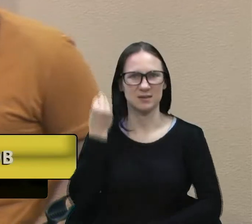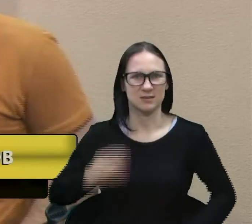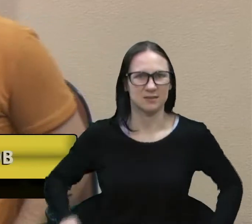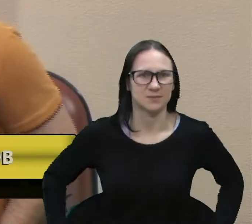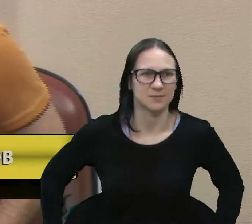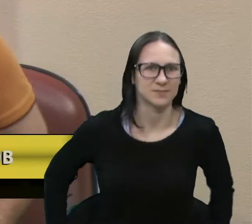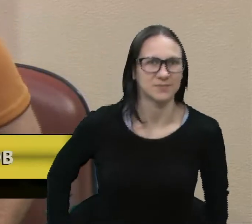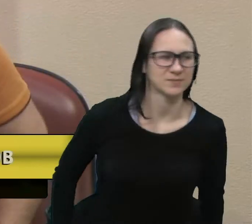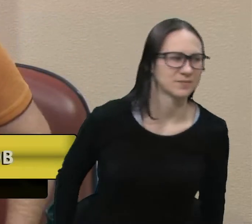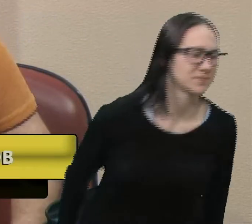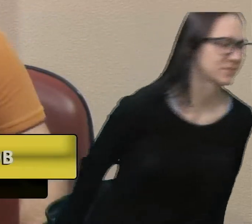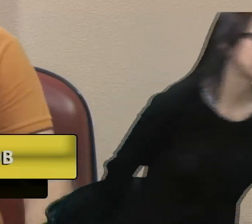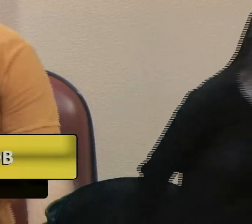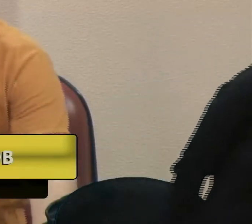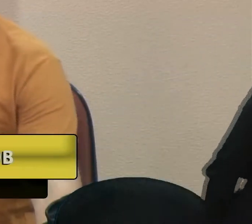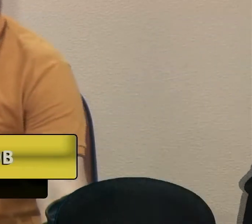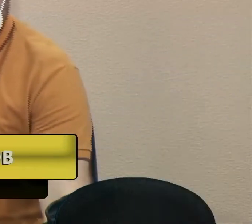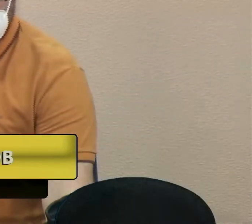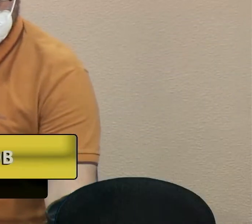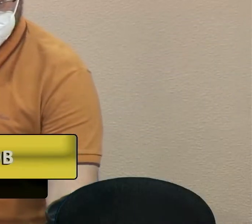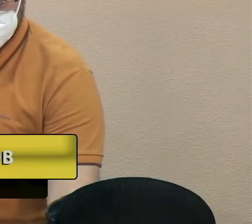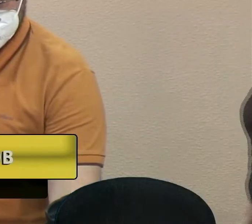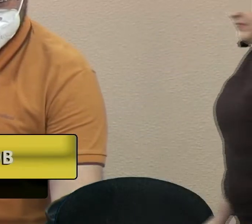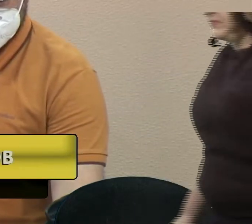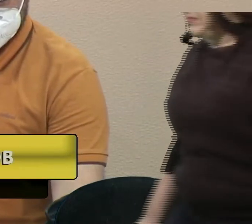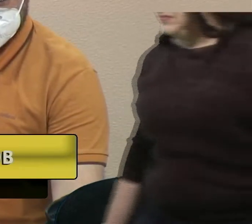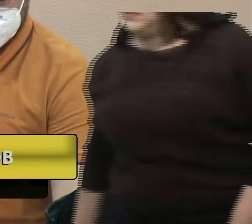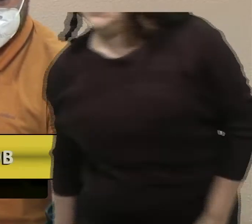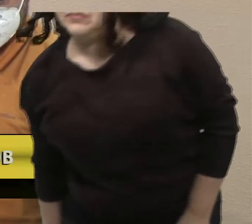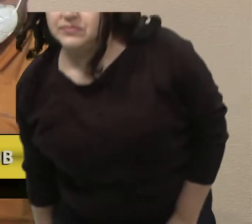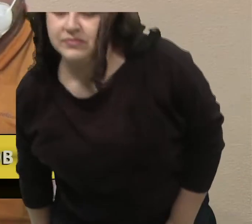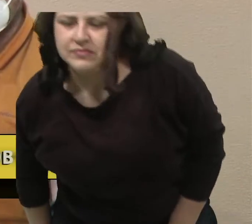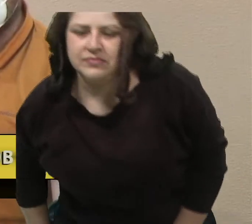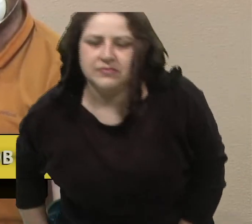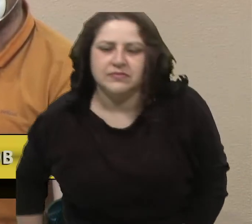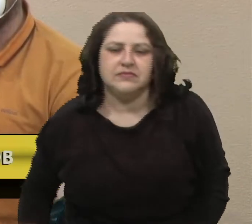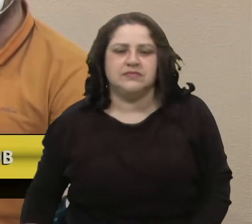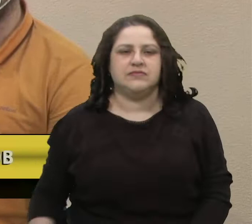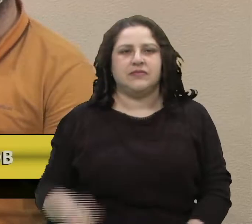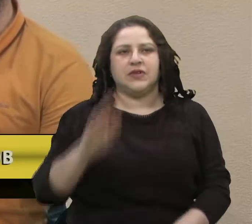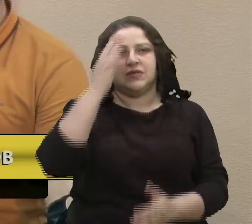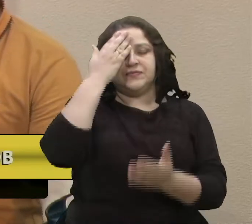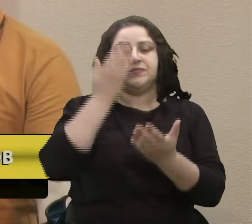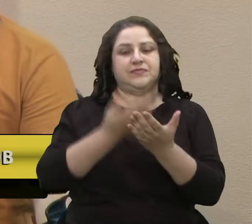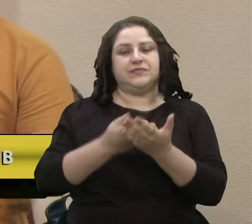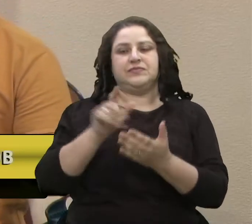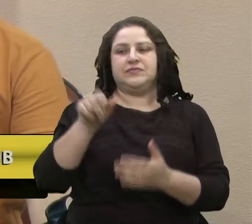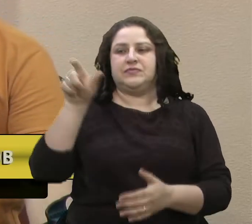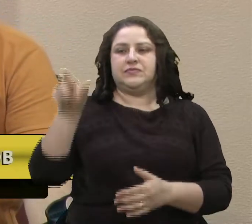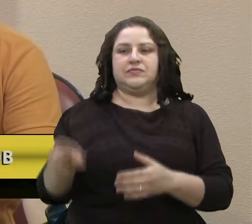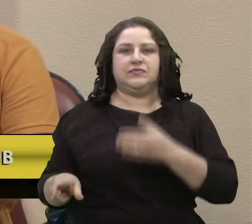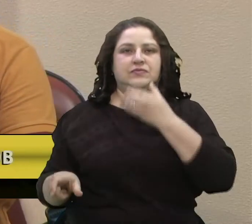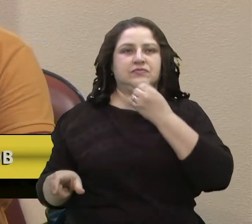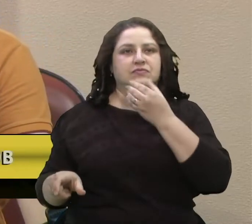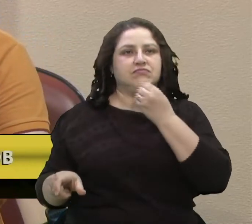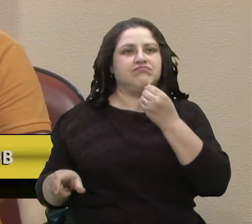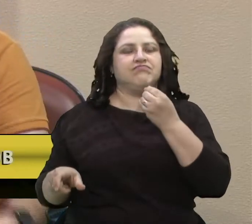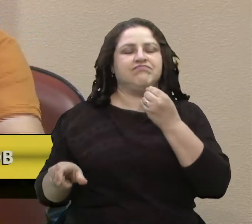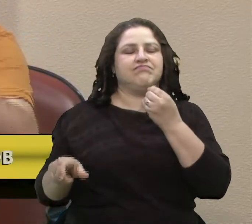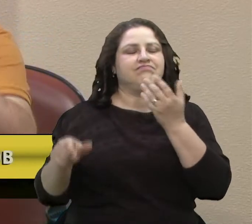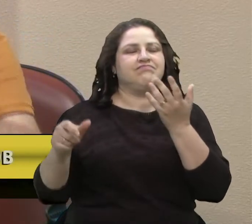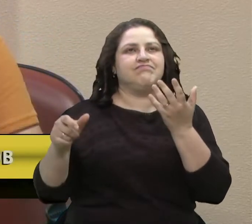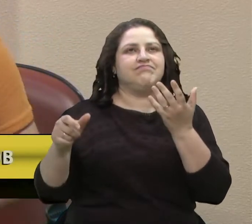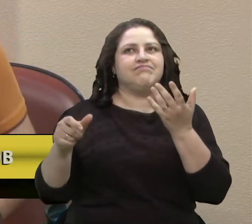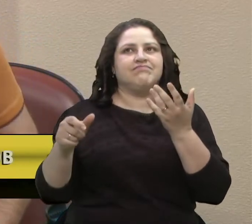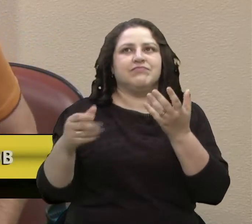Então, tenho certeza que foi uma pessoa sensacional, e quero lhe falar uma situação muito